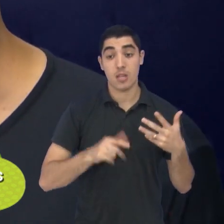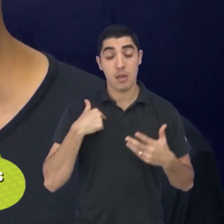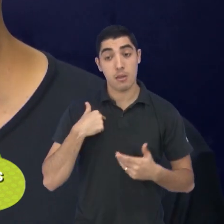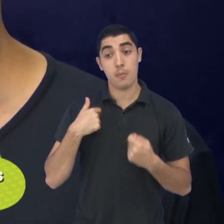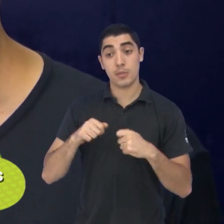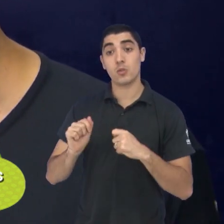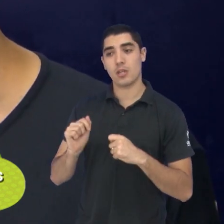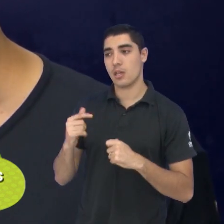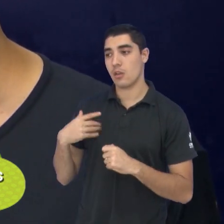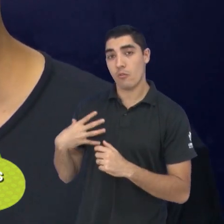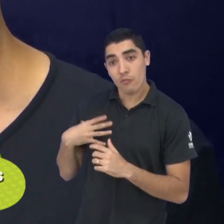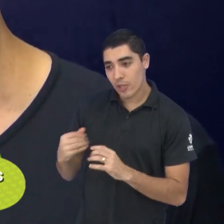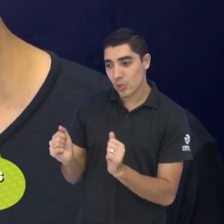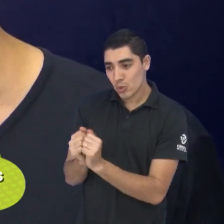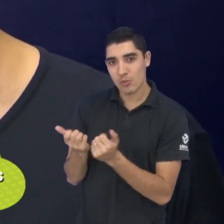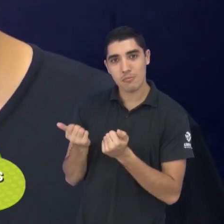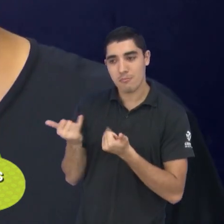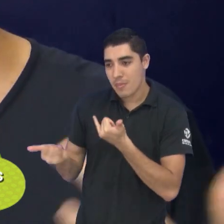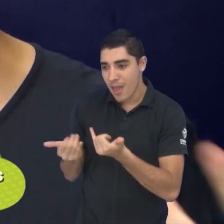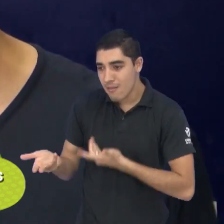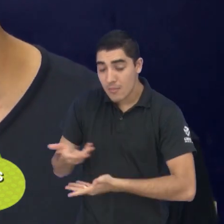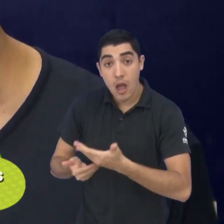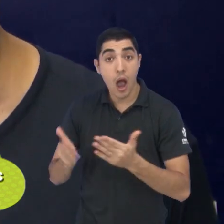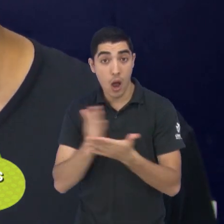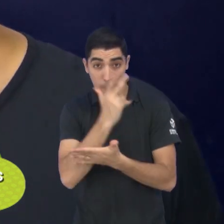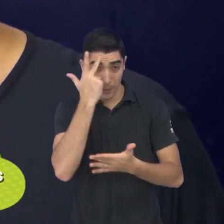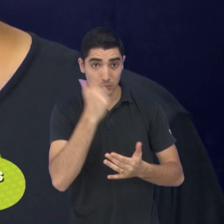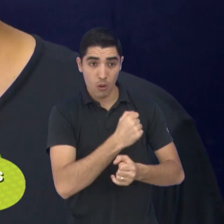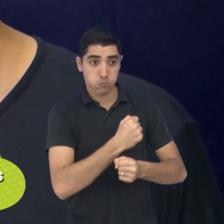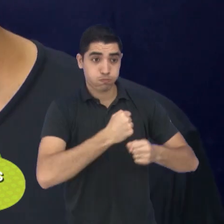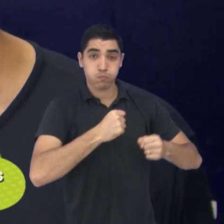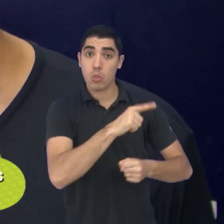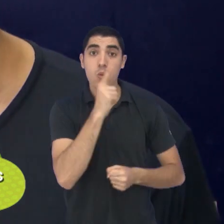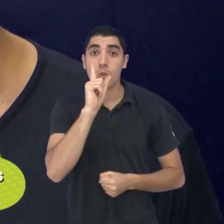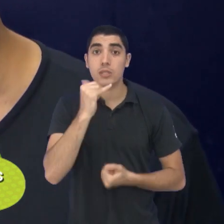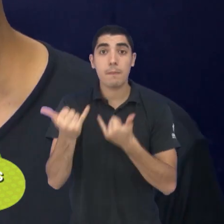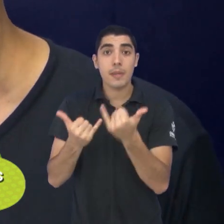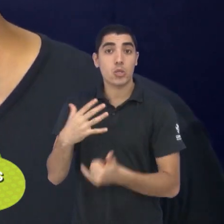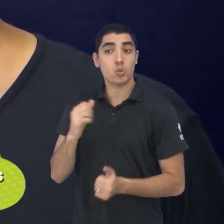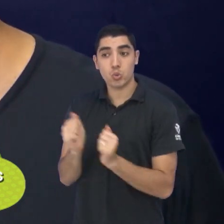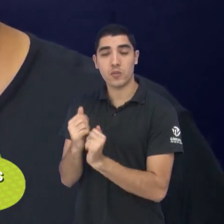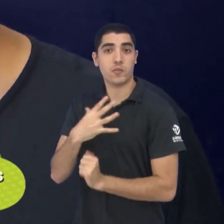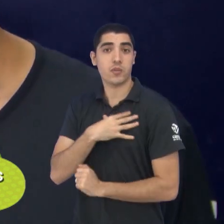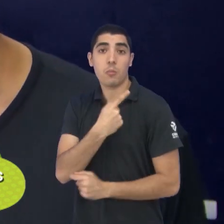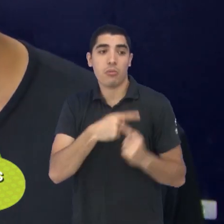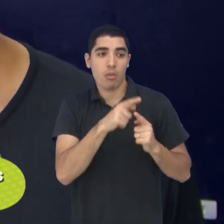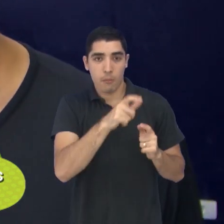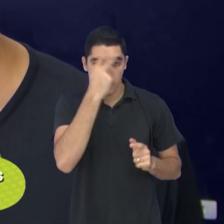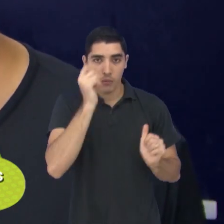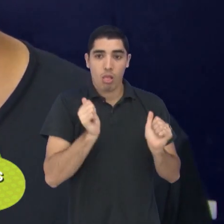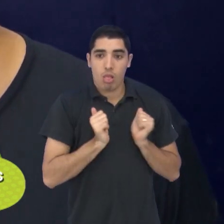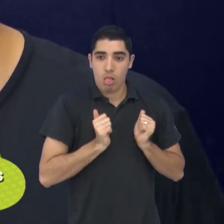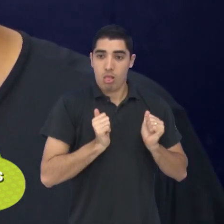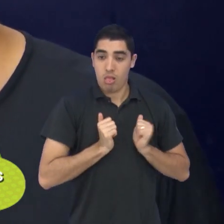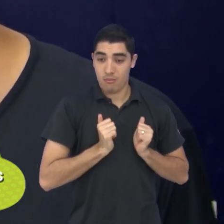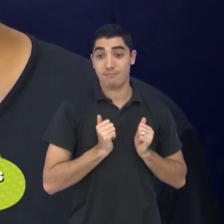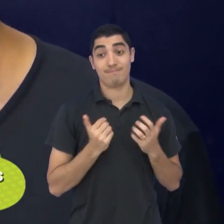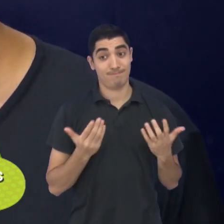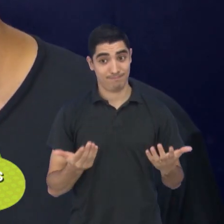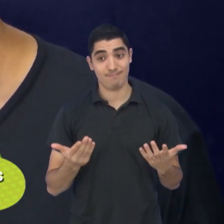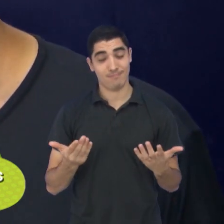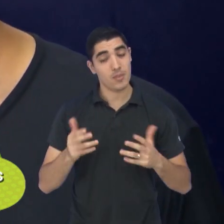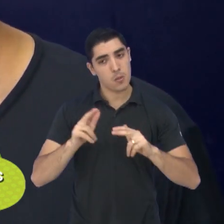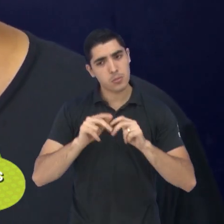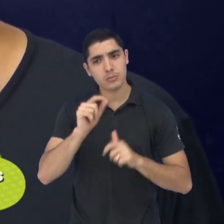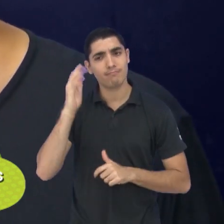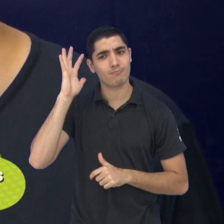meus filhos, se for o caso. Tem gente que não consegue, por conta do sobrepeso, por conta do sedentarismo, consegue correr e brincar com o filho. Então, você